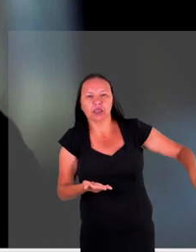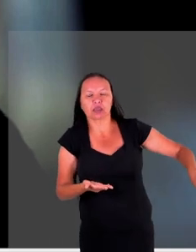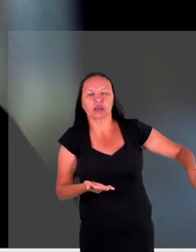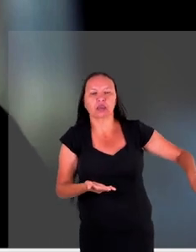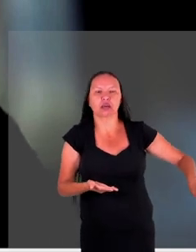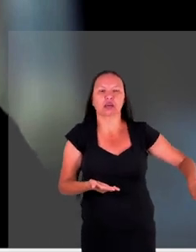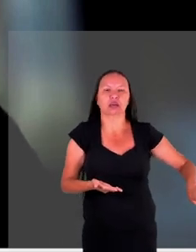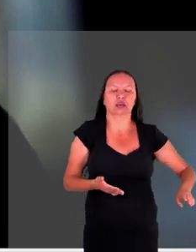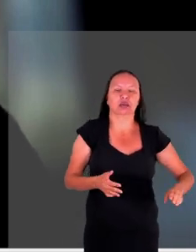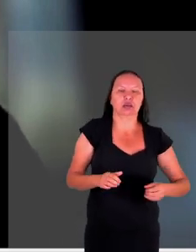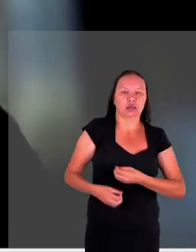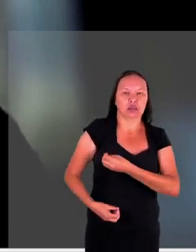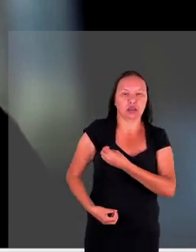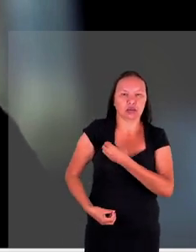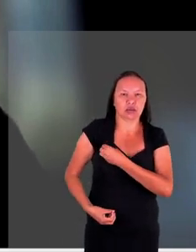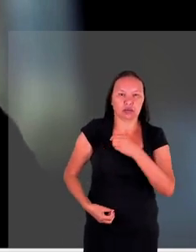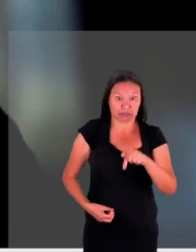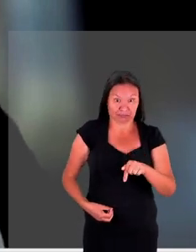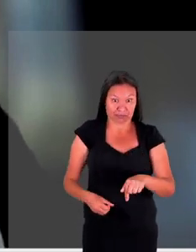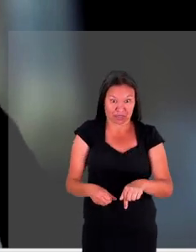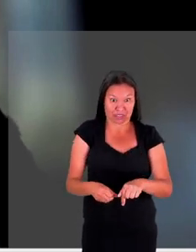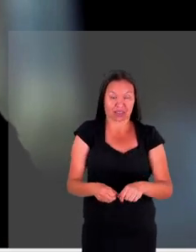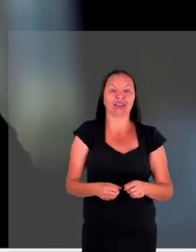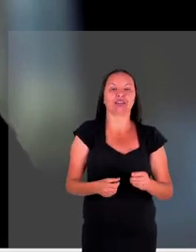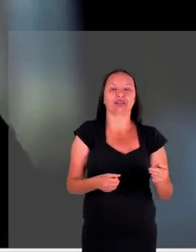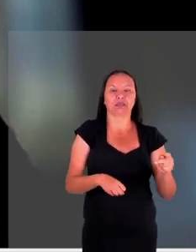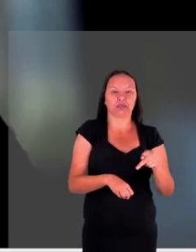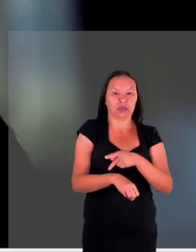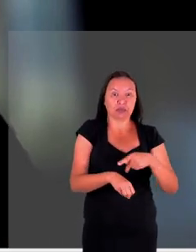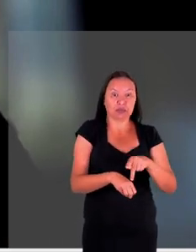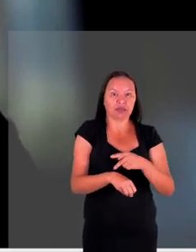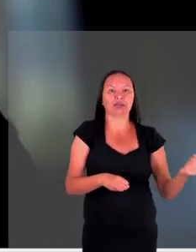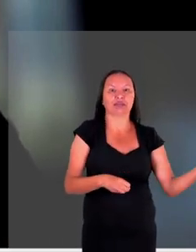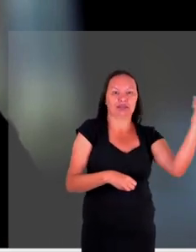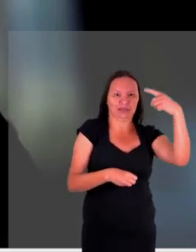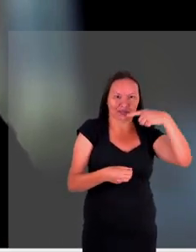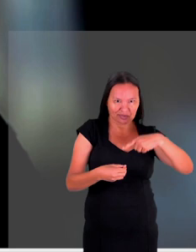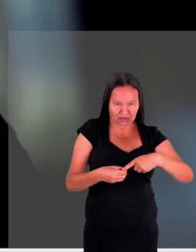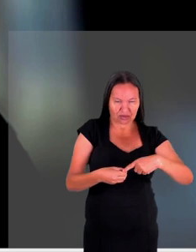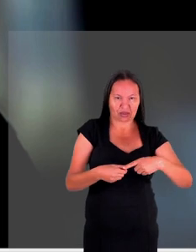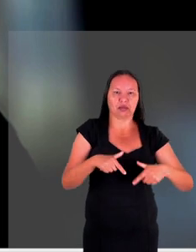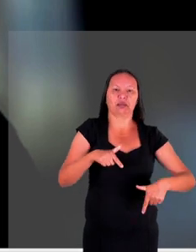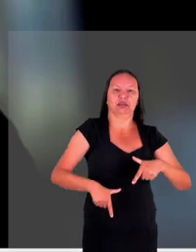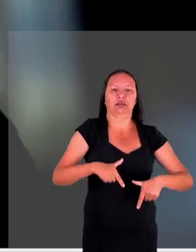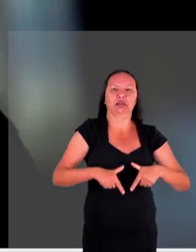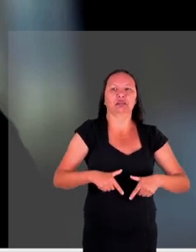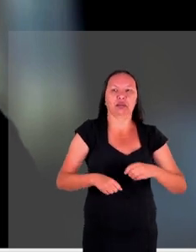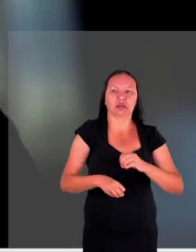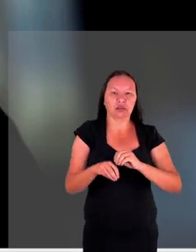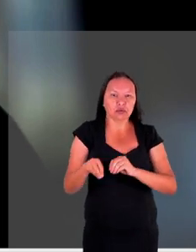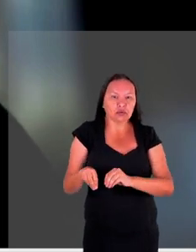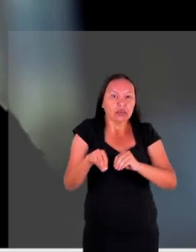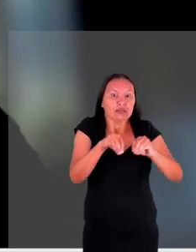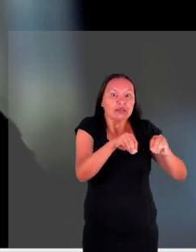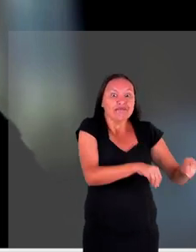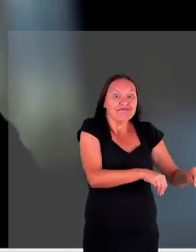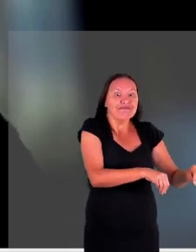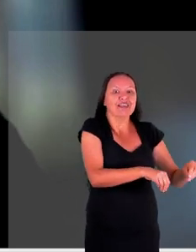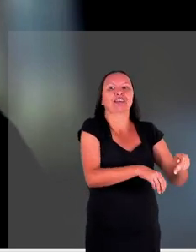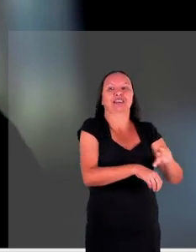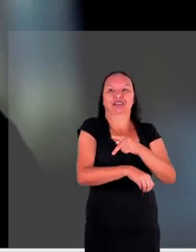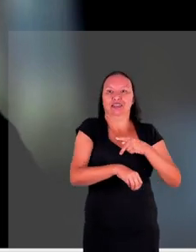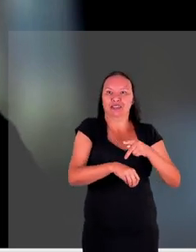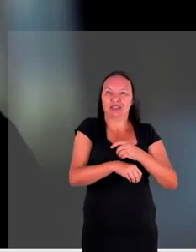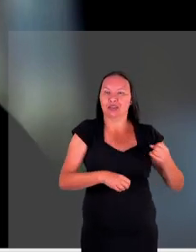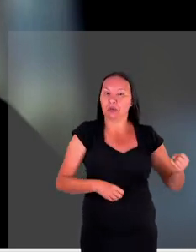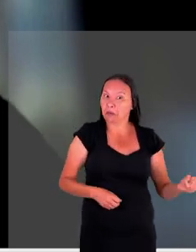não só não que vivem aqui os estrangeiros que viviam os estrangeiros que estão aqui hoje trabalhando quem sai do país e é muito